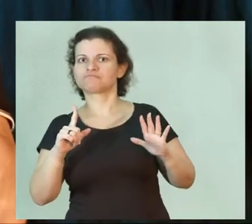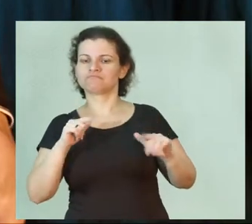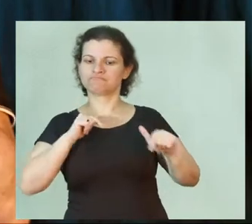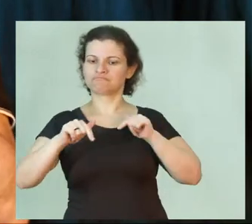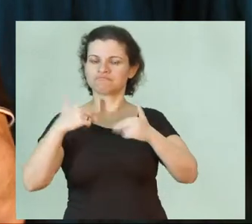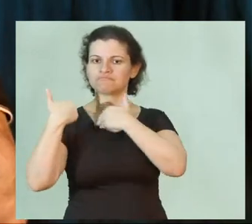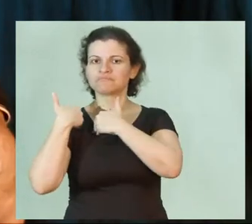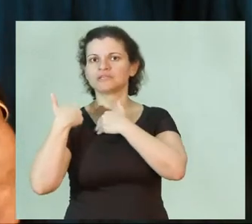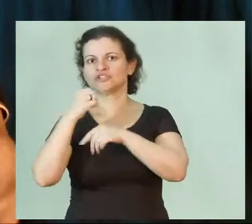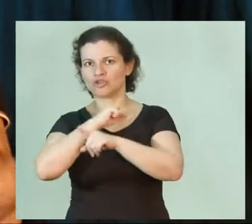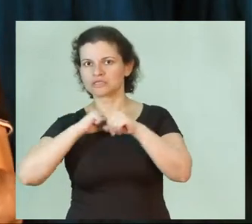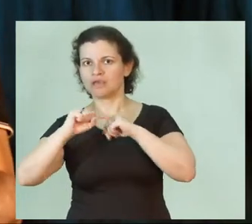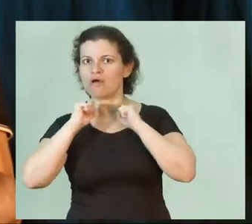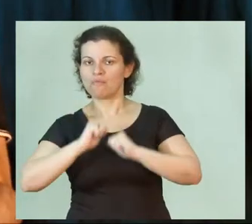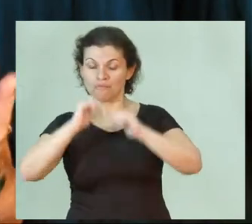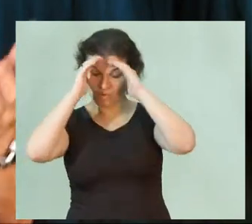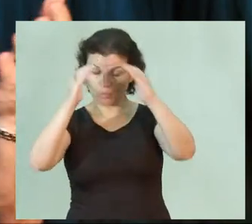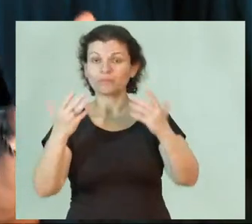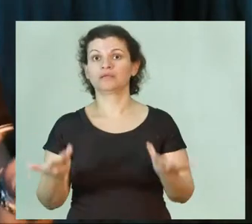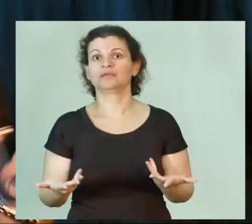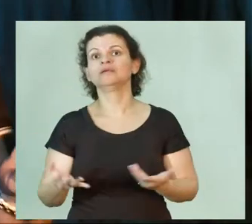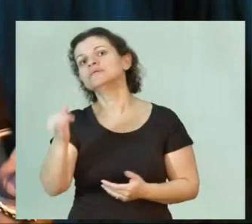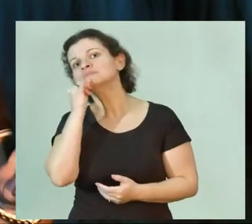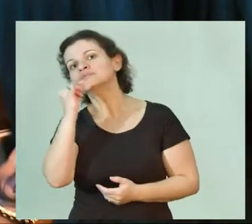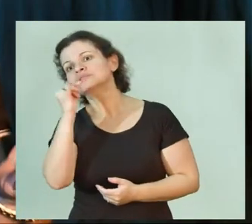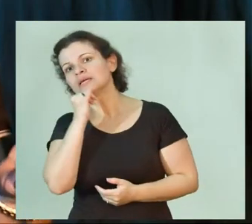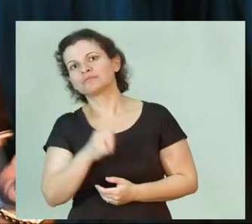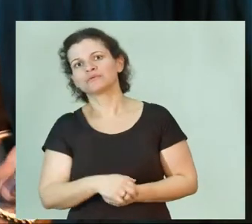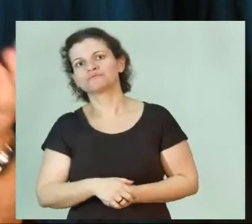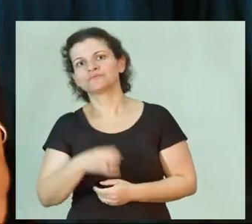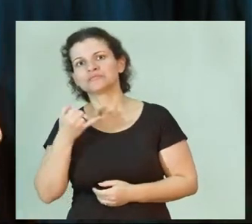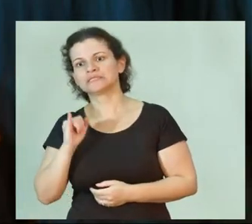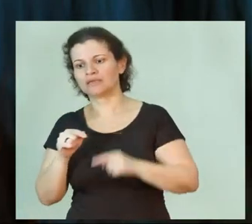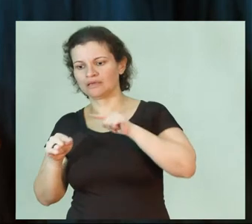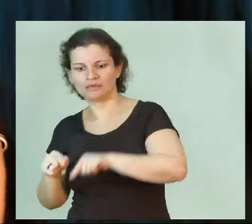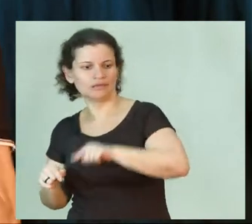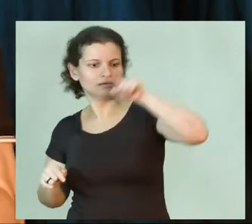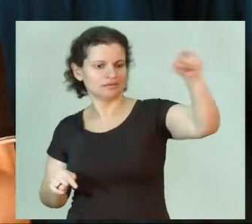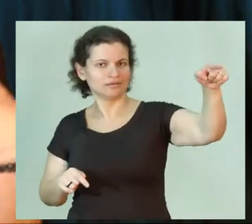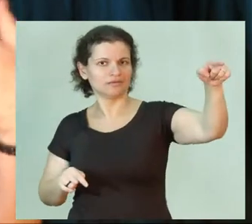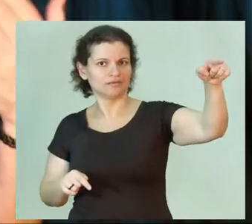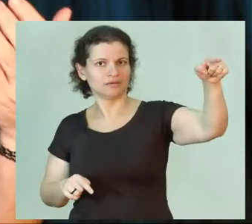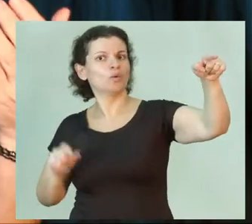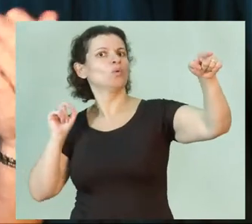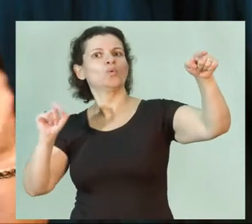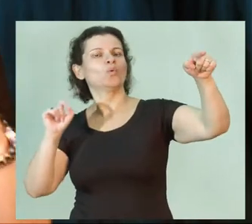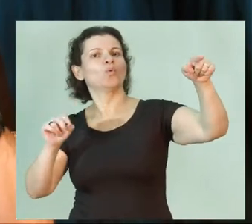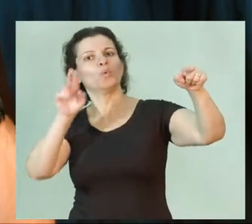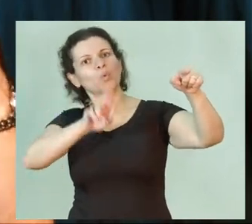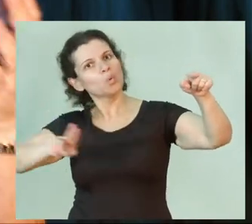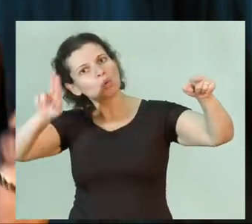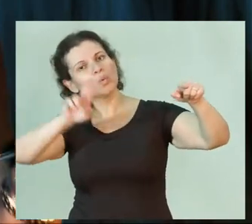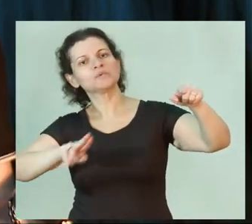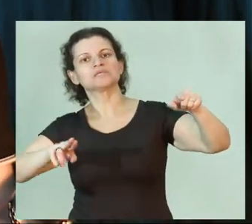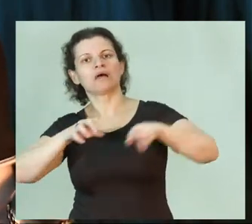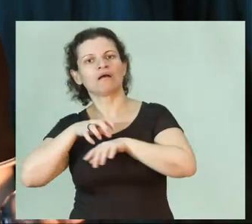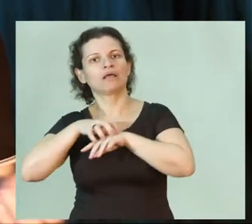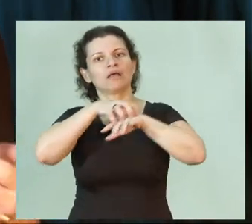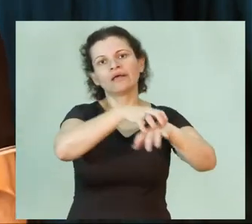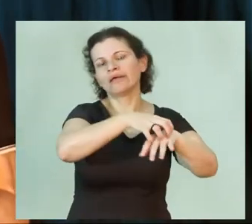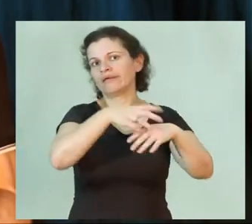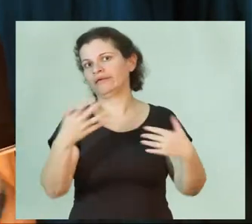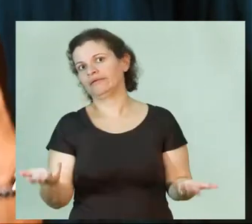sociais que podem ser cumpridas. Por exemplo, se deslocar de um ponto a outro, que implica no uso de algum meio de